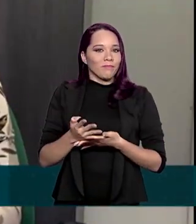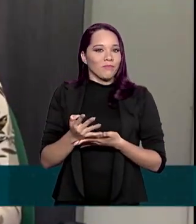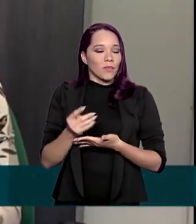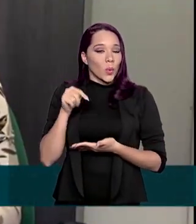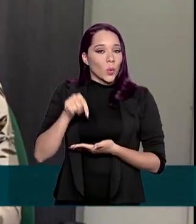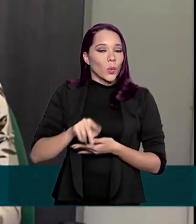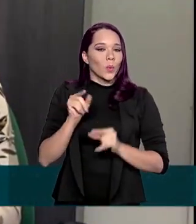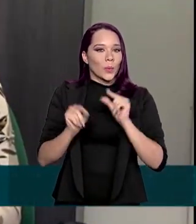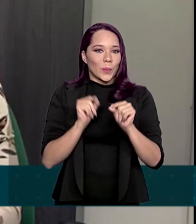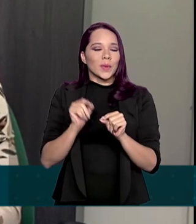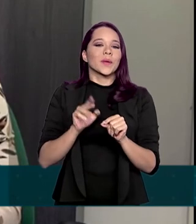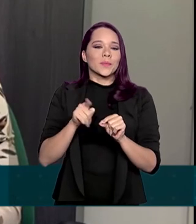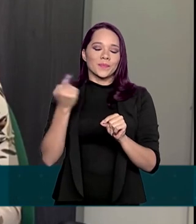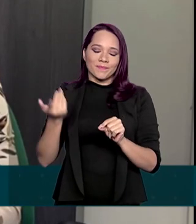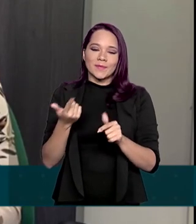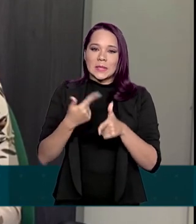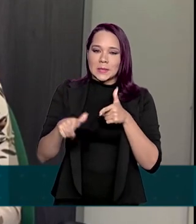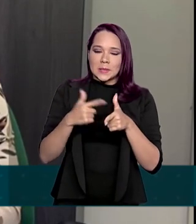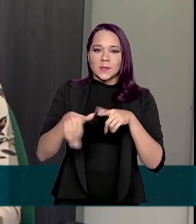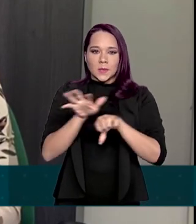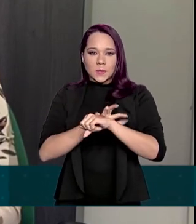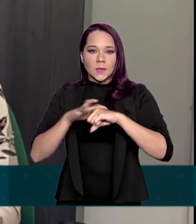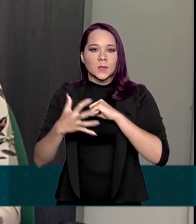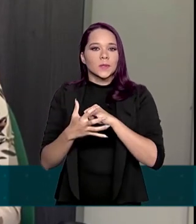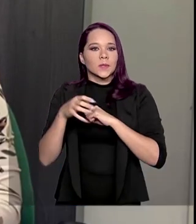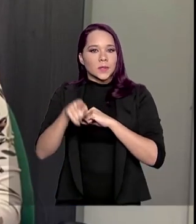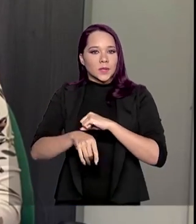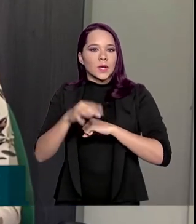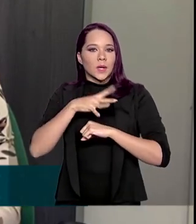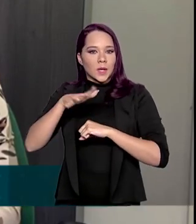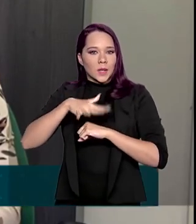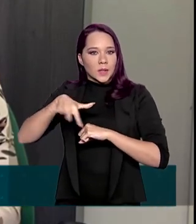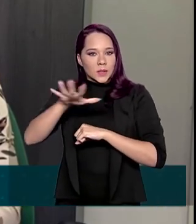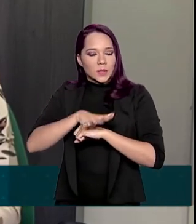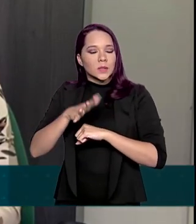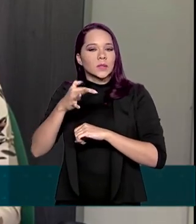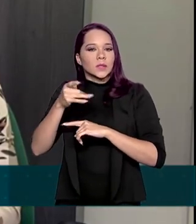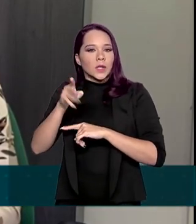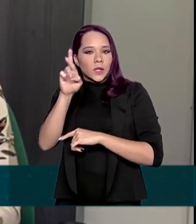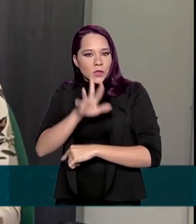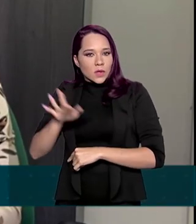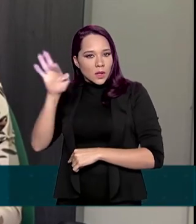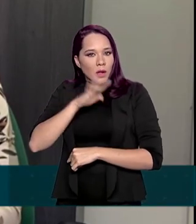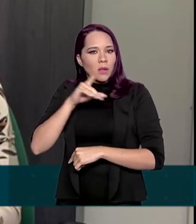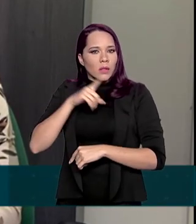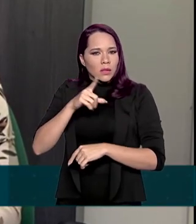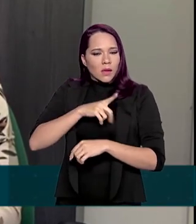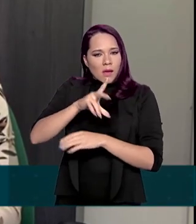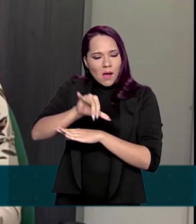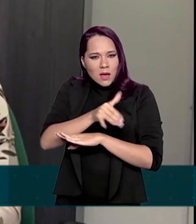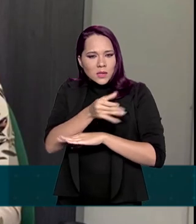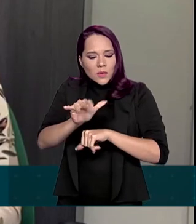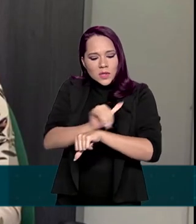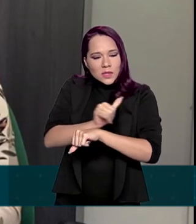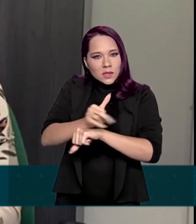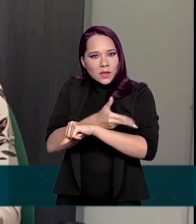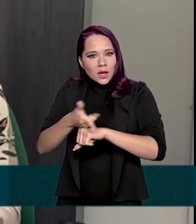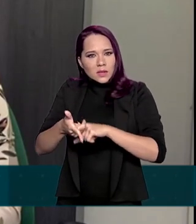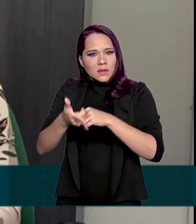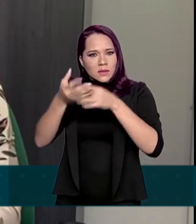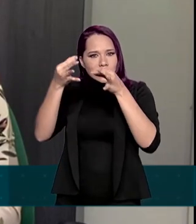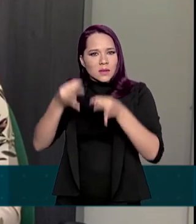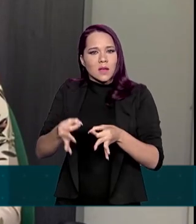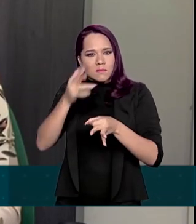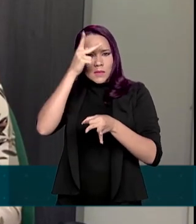que, diante dessa pandemia, as superintendências regionais têm adotado as medidas seguras para acesso desses